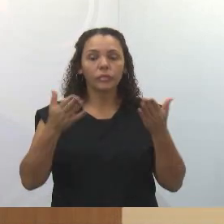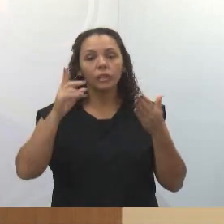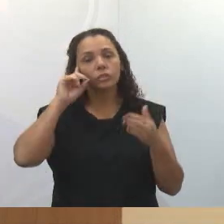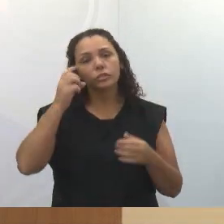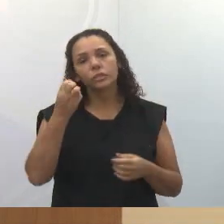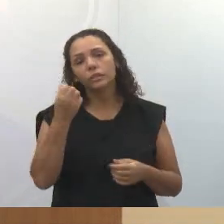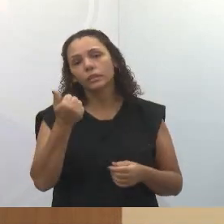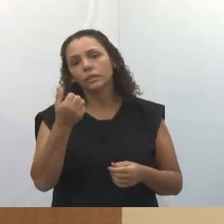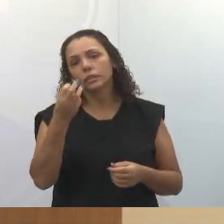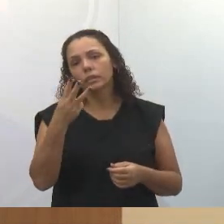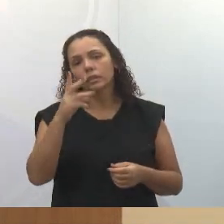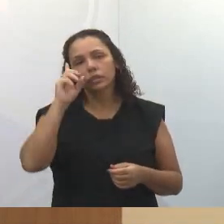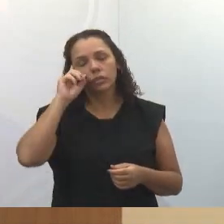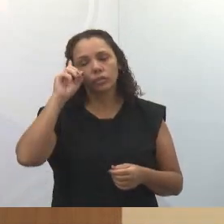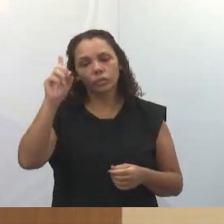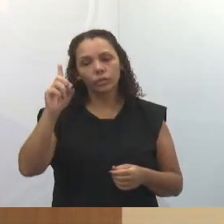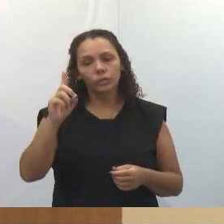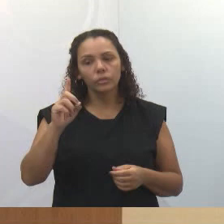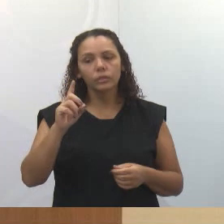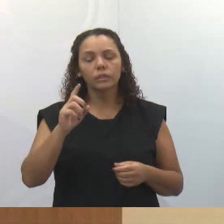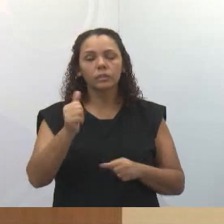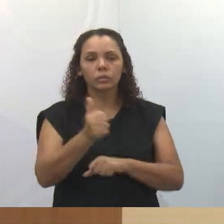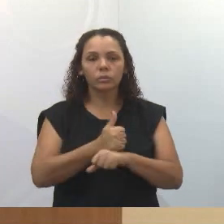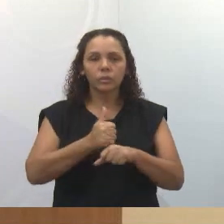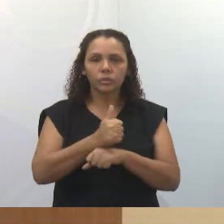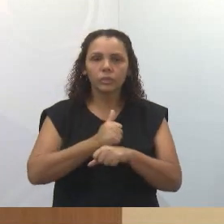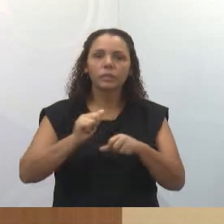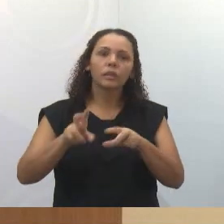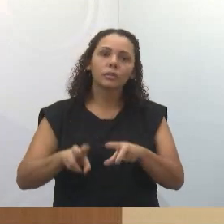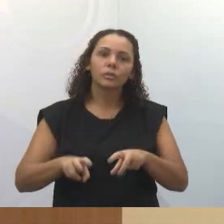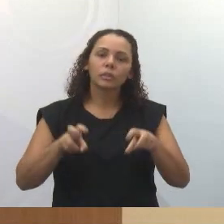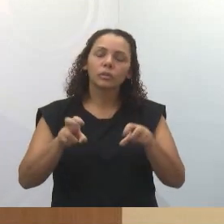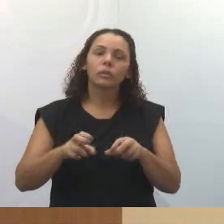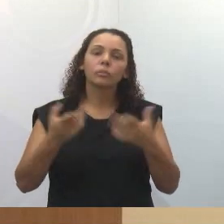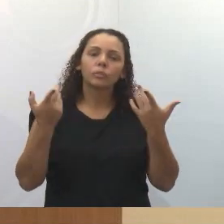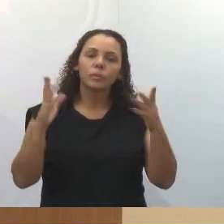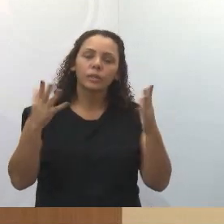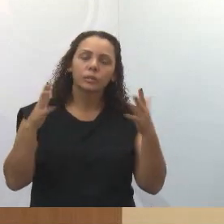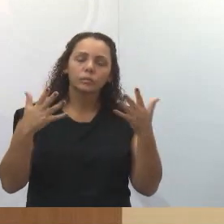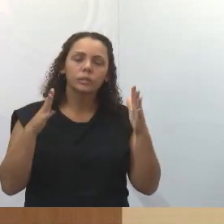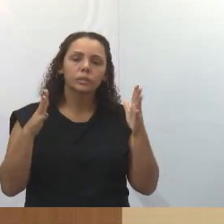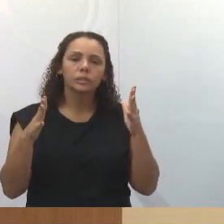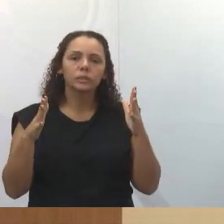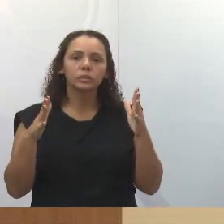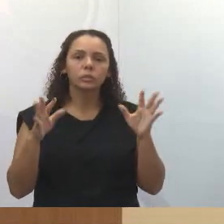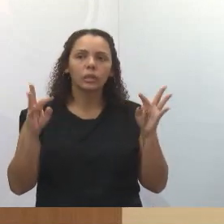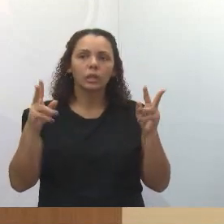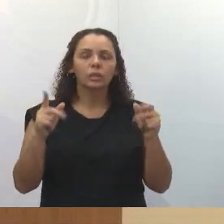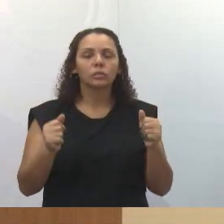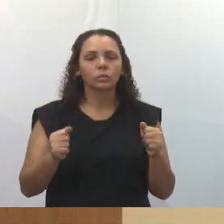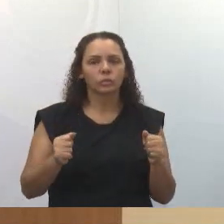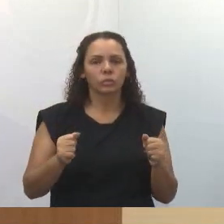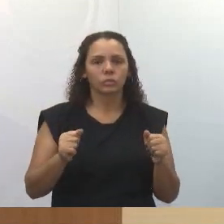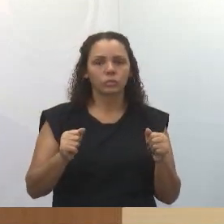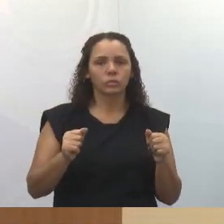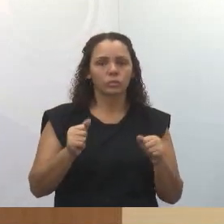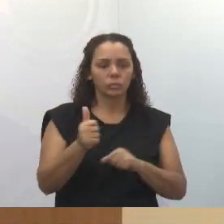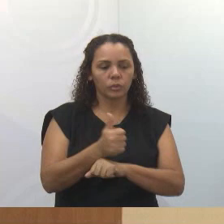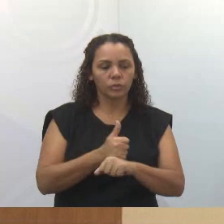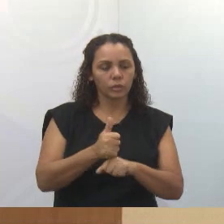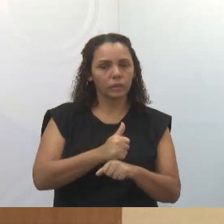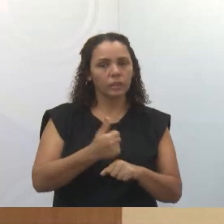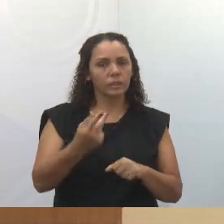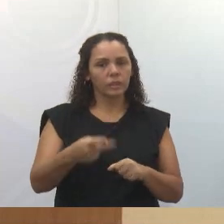13 foi o Dia Internacional dos Agrônomos. Então, eu quero aqui parabenizar a todos os agrônomos aqui de